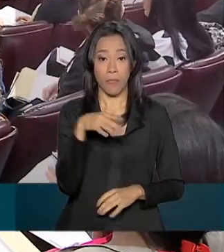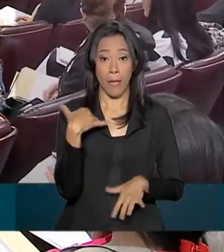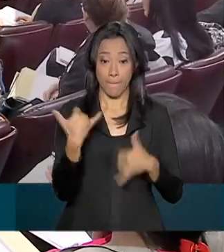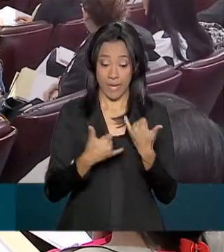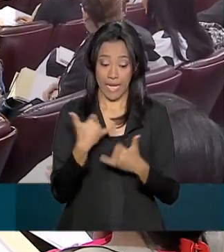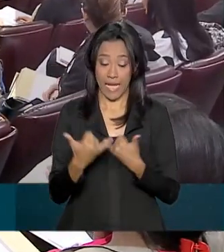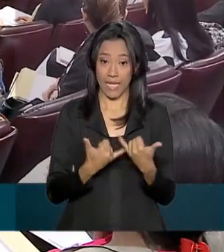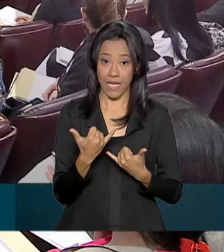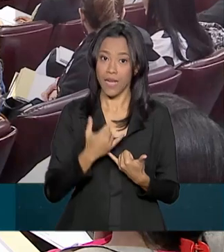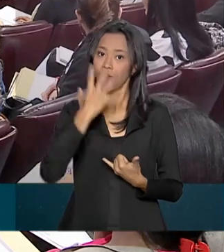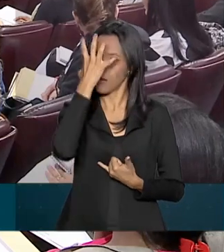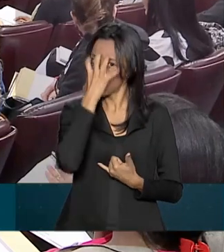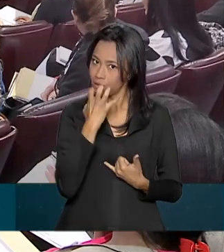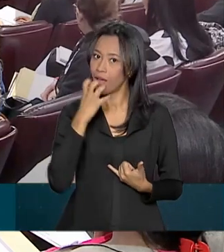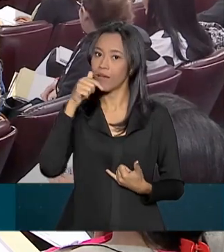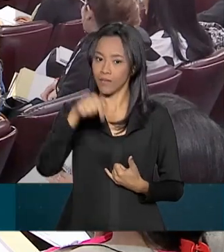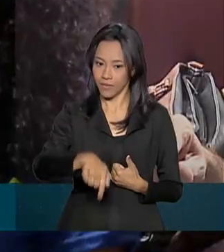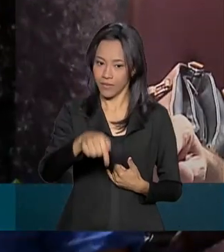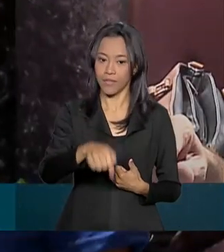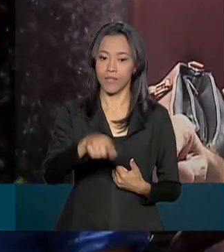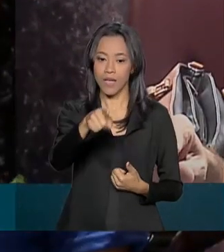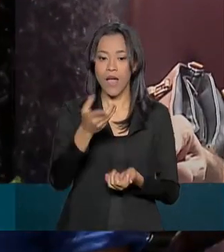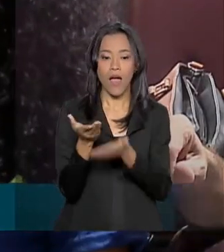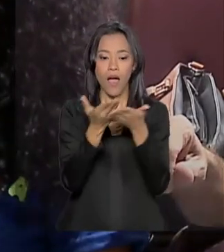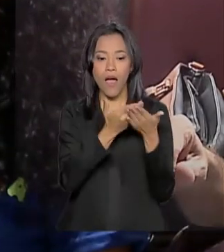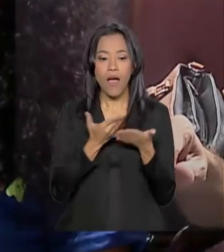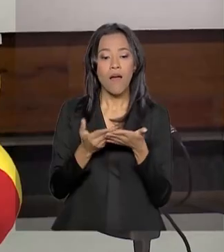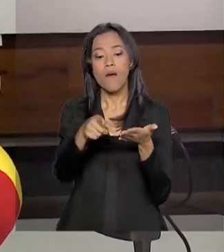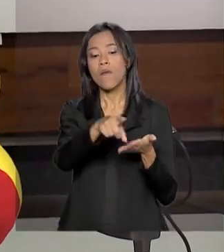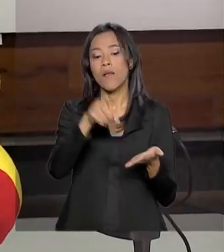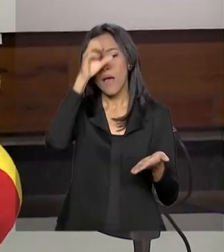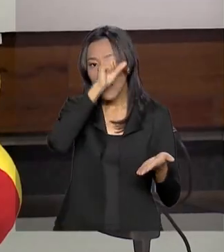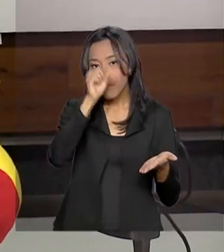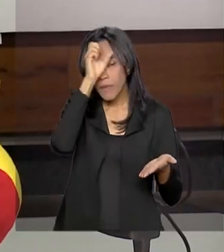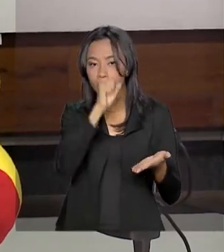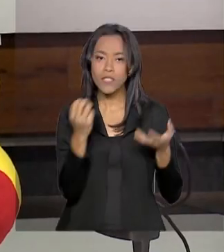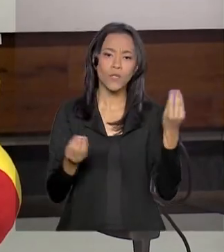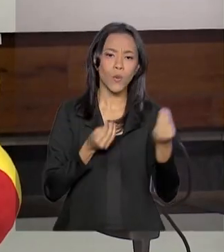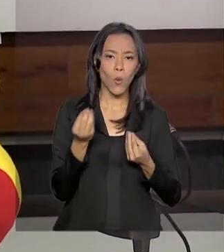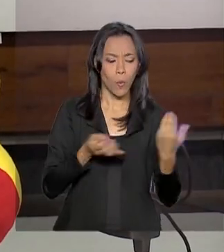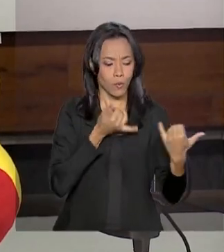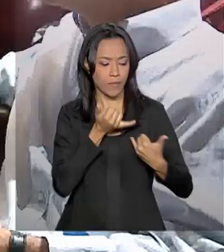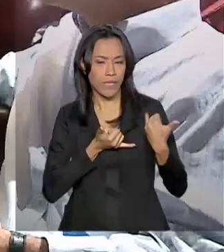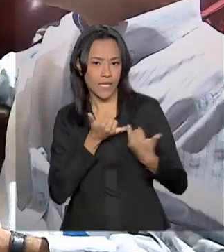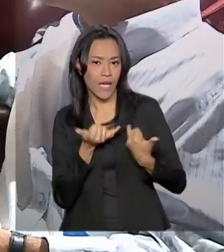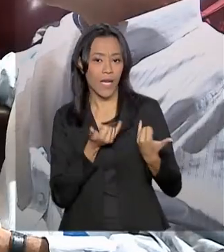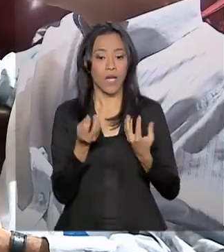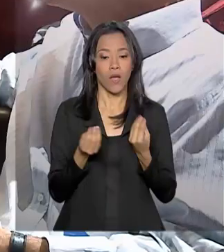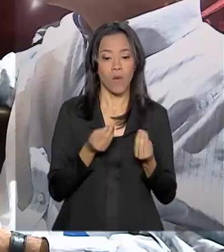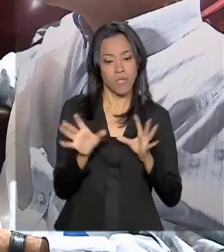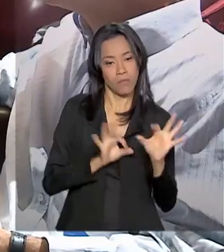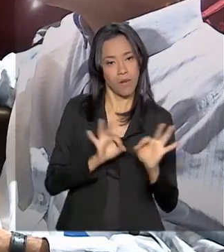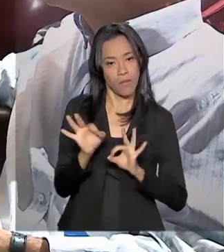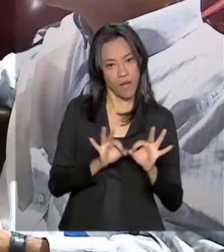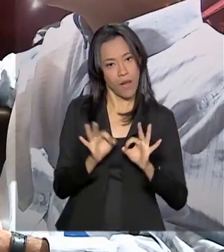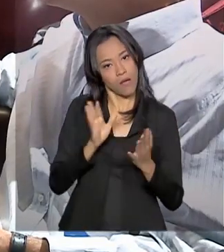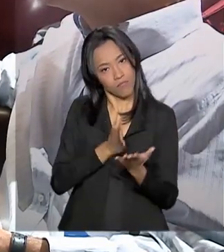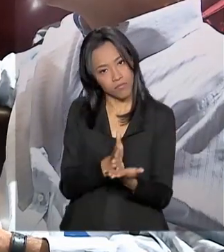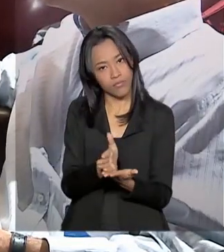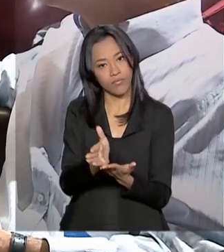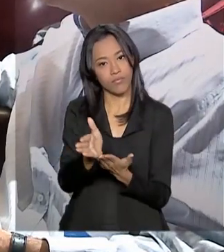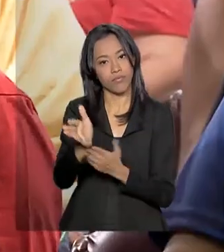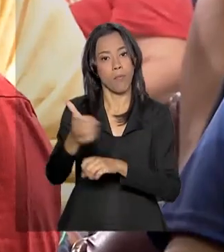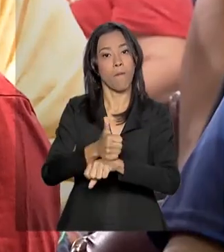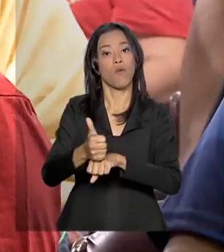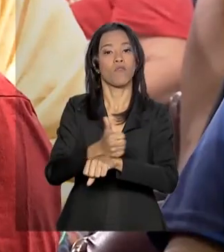Brincadeira aqui é coisa séria. Nessa aula, os estudantes aprendem sobre a arte de brincar e se preparam para seguir uma profissão pouco